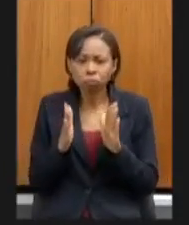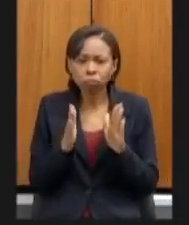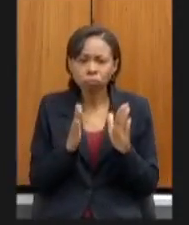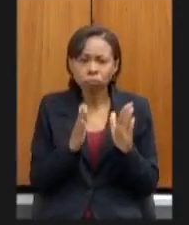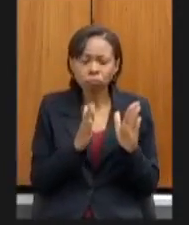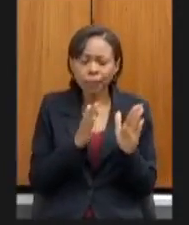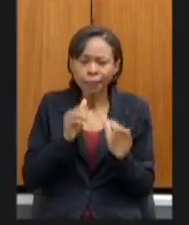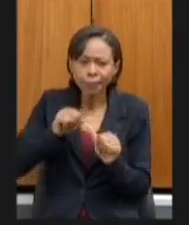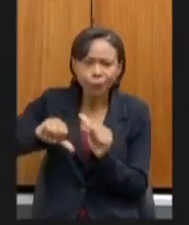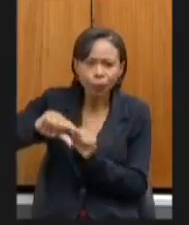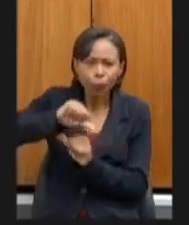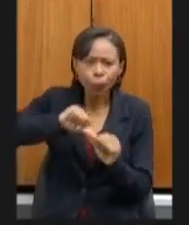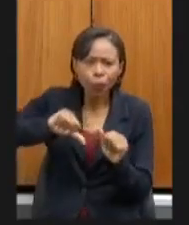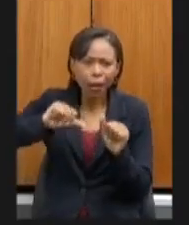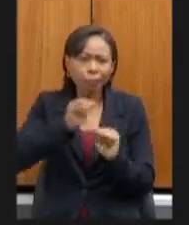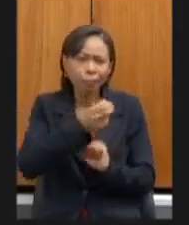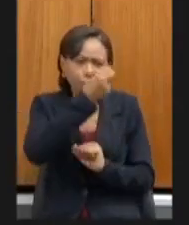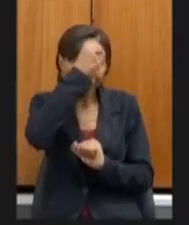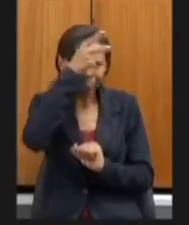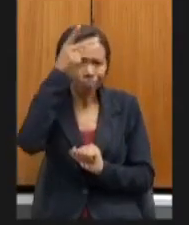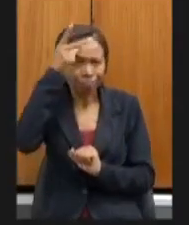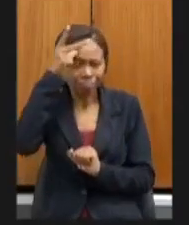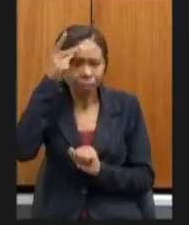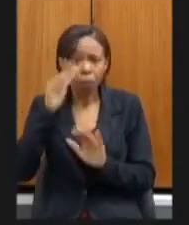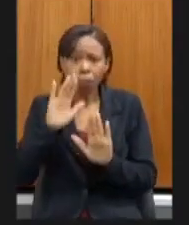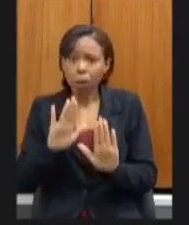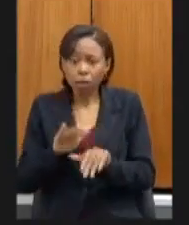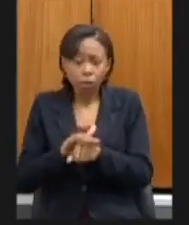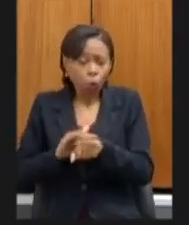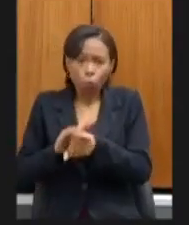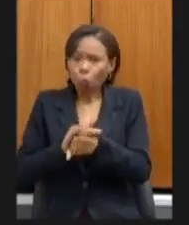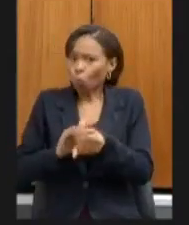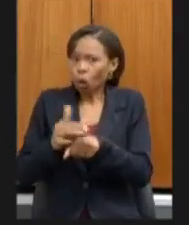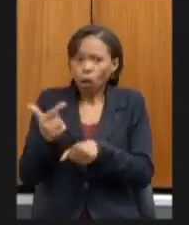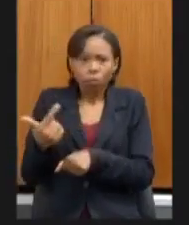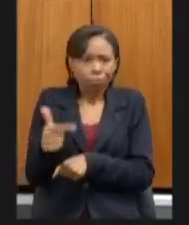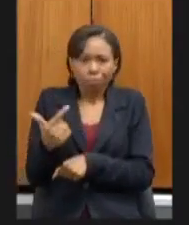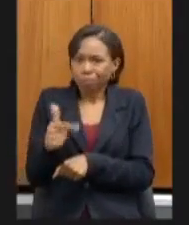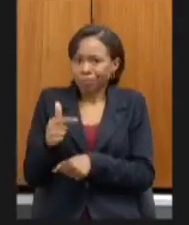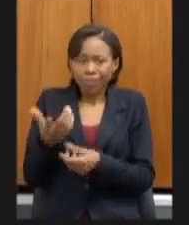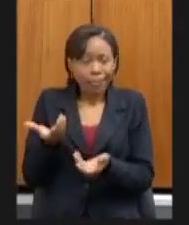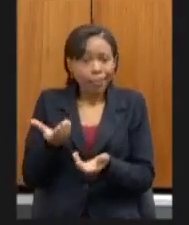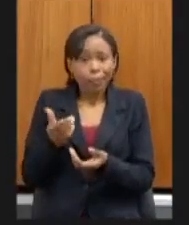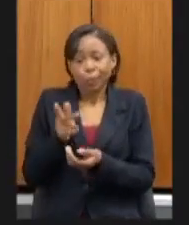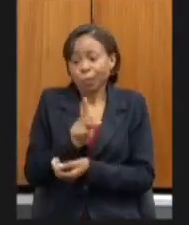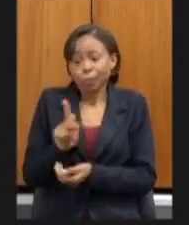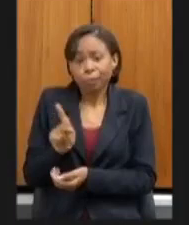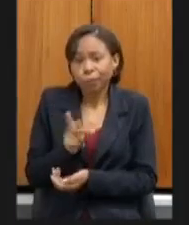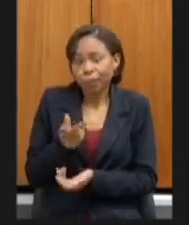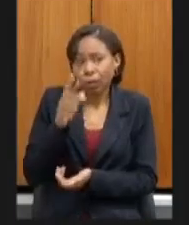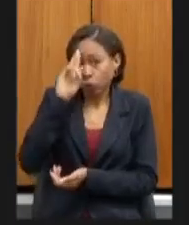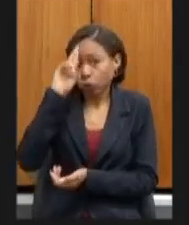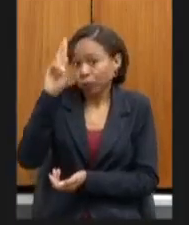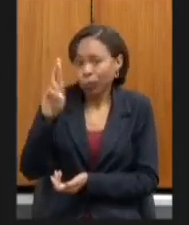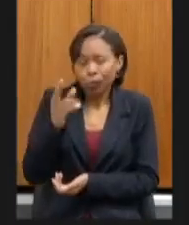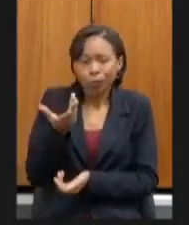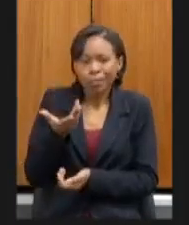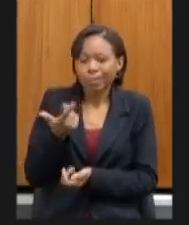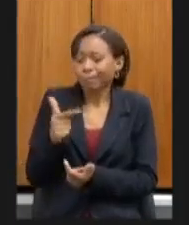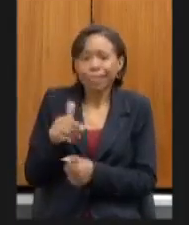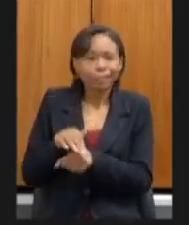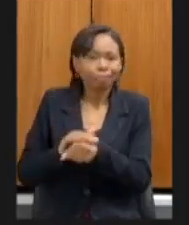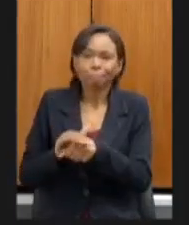que haja ali uma conversa um diálogo inclusive com os próprios diretores das escolas eu queria destacar aqui que recentemente